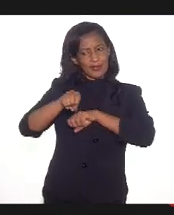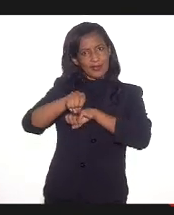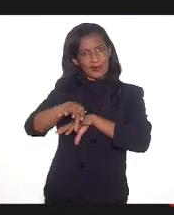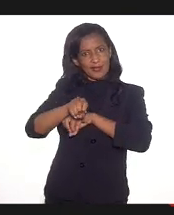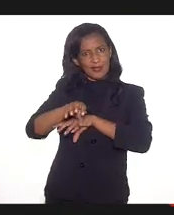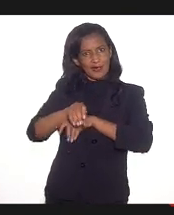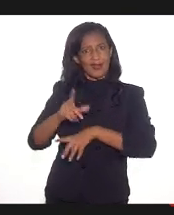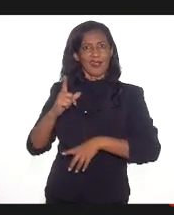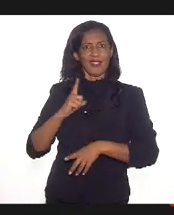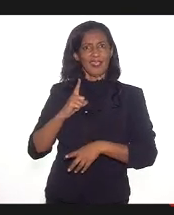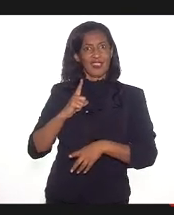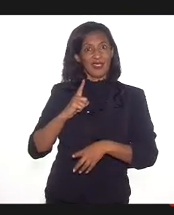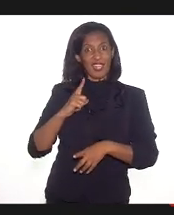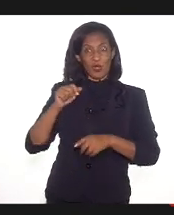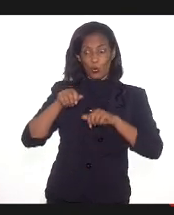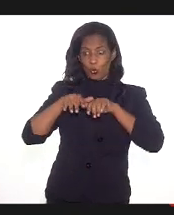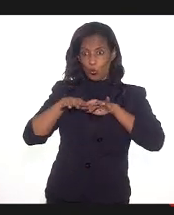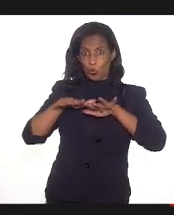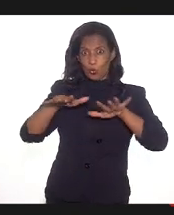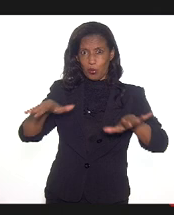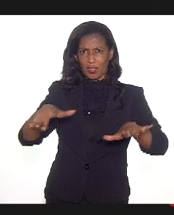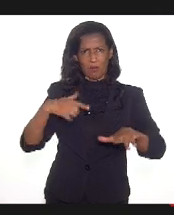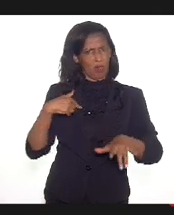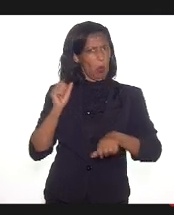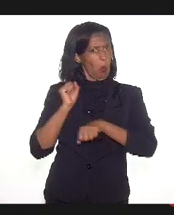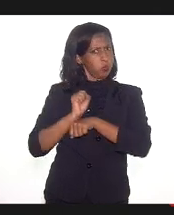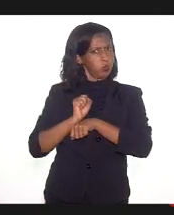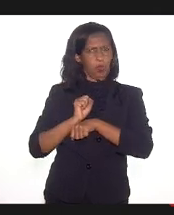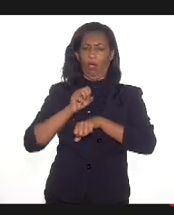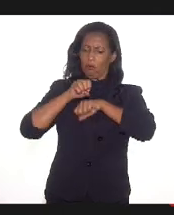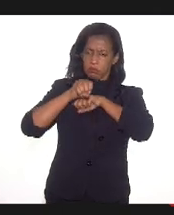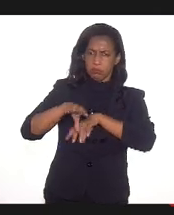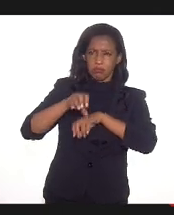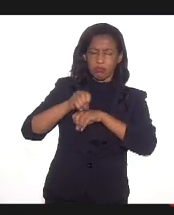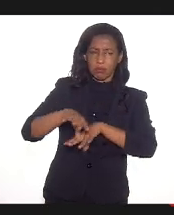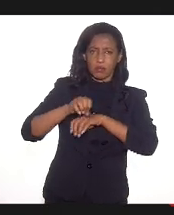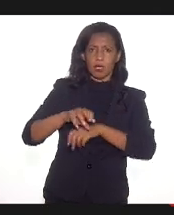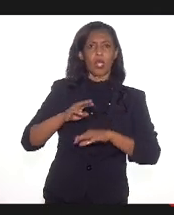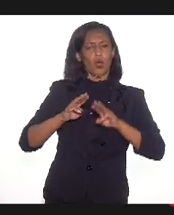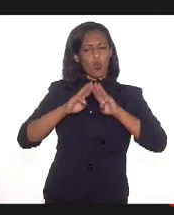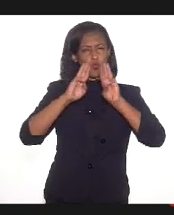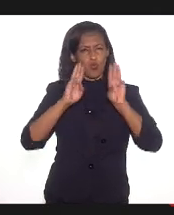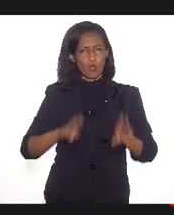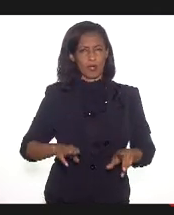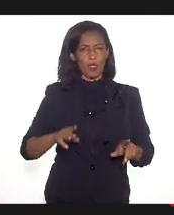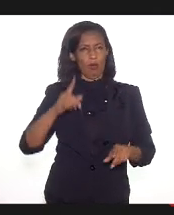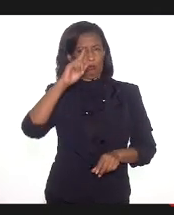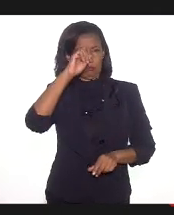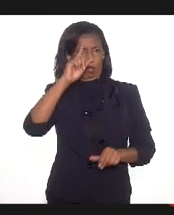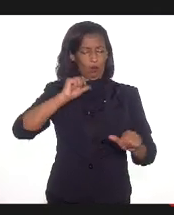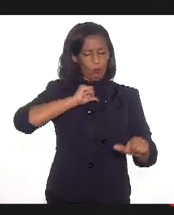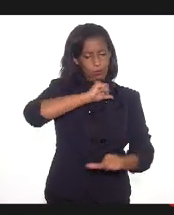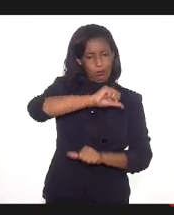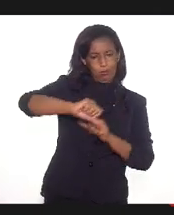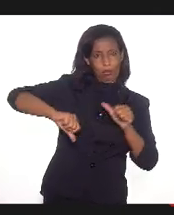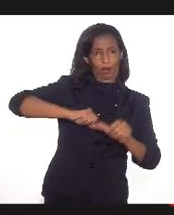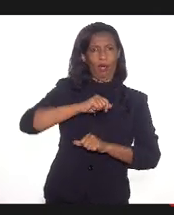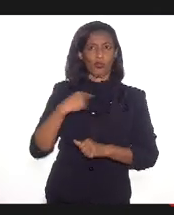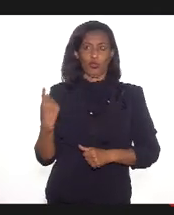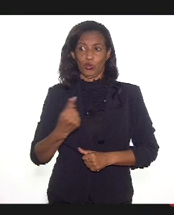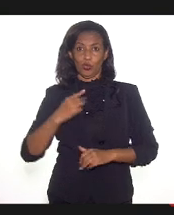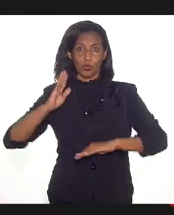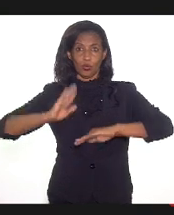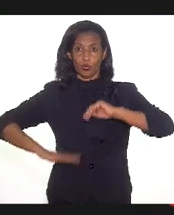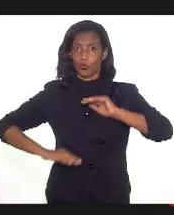realizamos durante toda essa pandemia, os nossos museus, eles se reinventaram, sim, porque os nossos profissionais, eles não